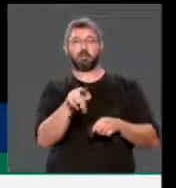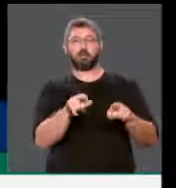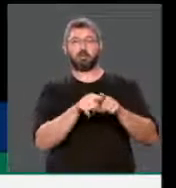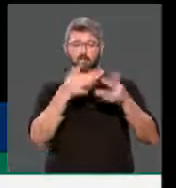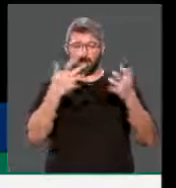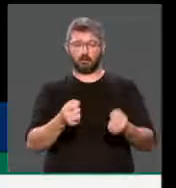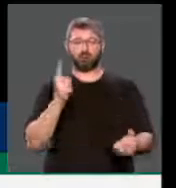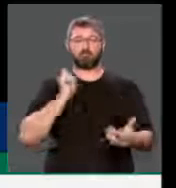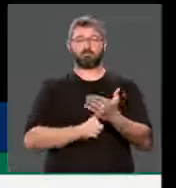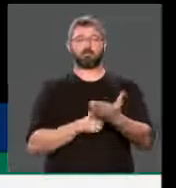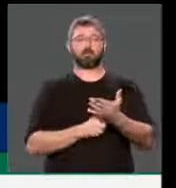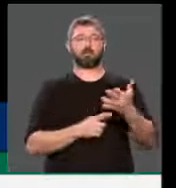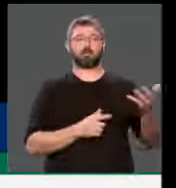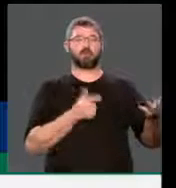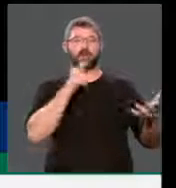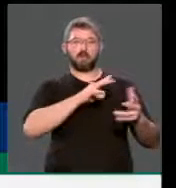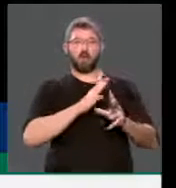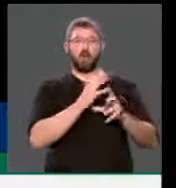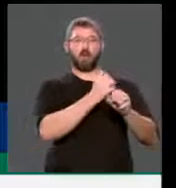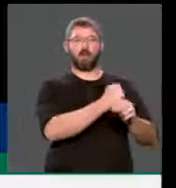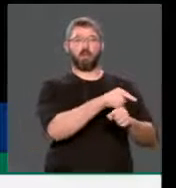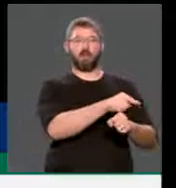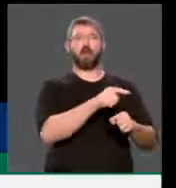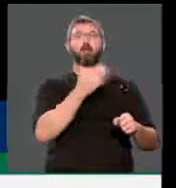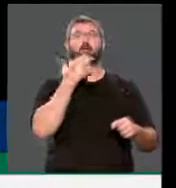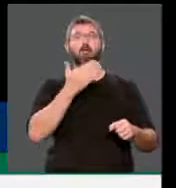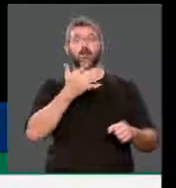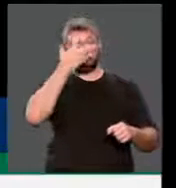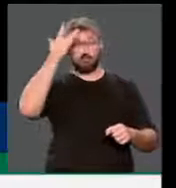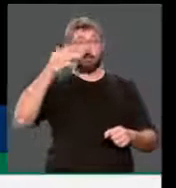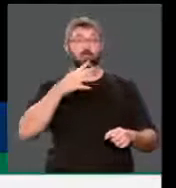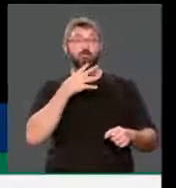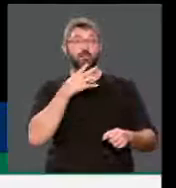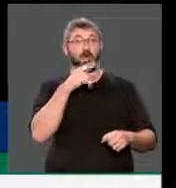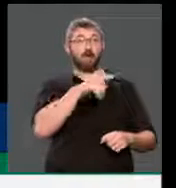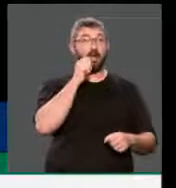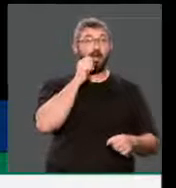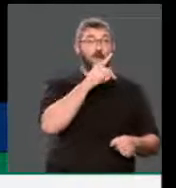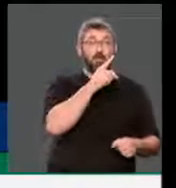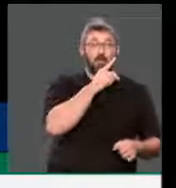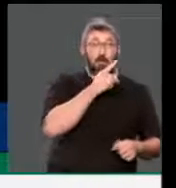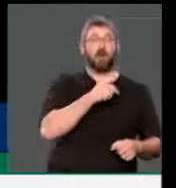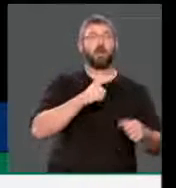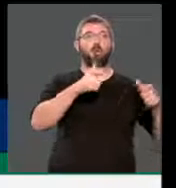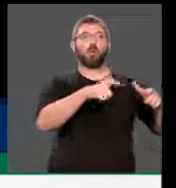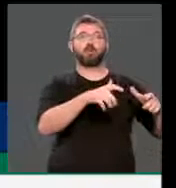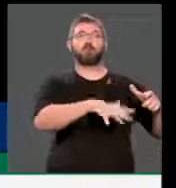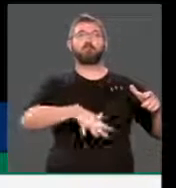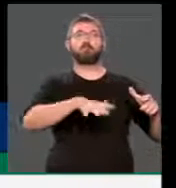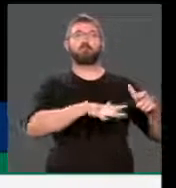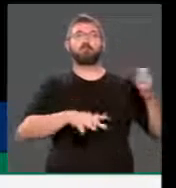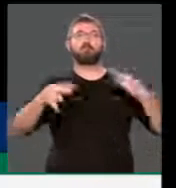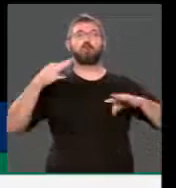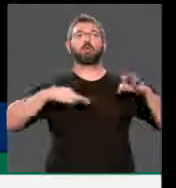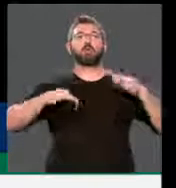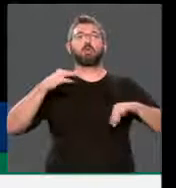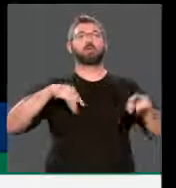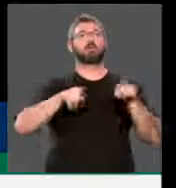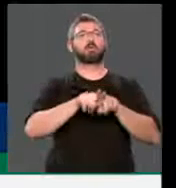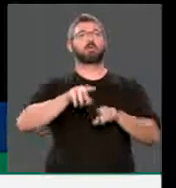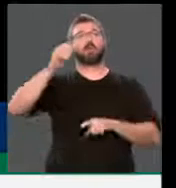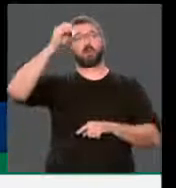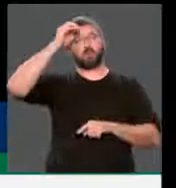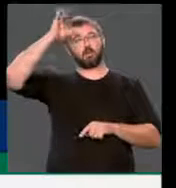espaço que a gente possa entregar para quem vem conhecer o Amapá, um espaço de turismo, de conhecimento, dessa